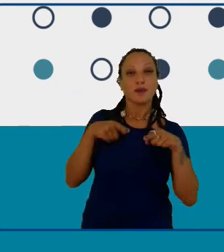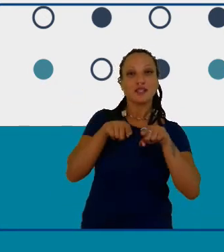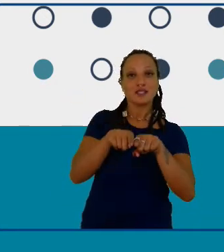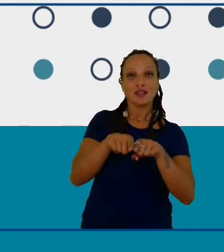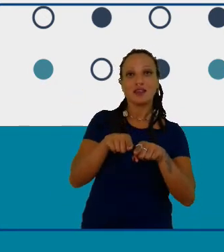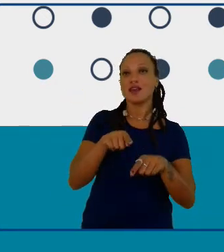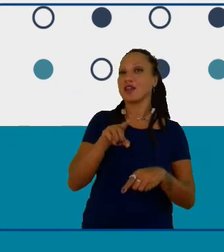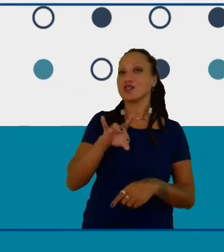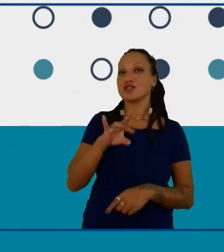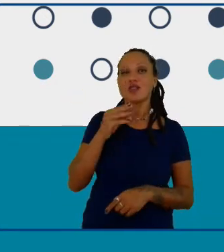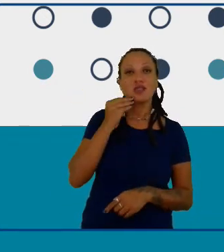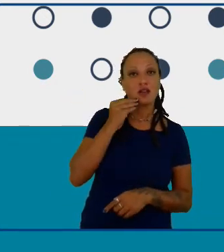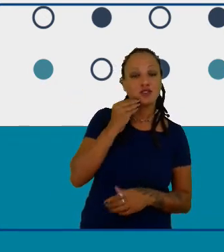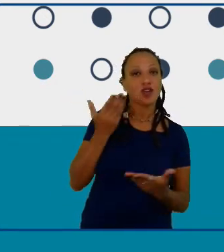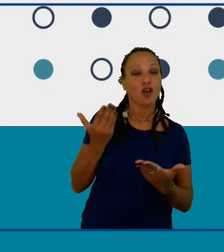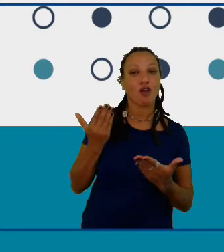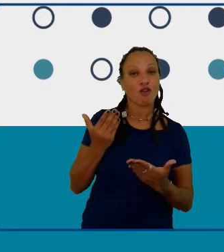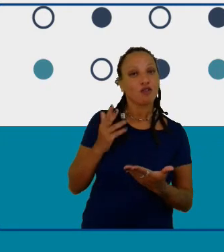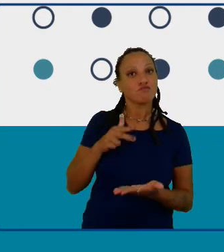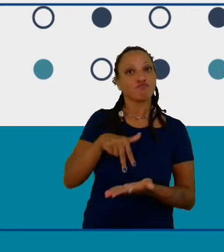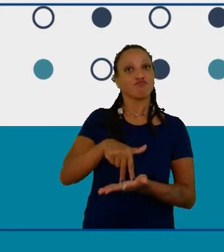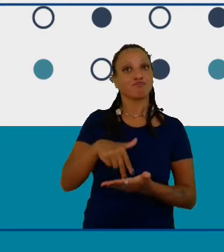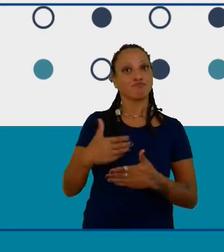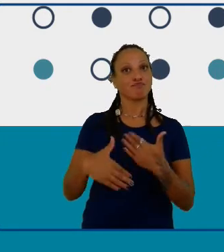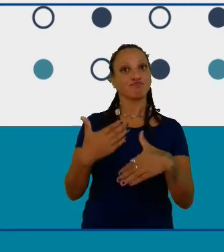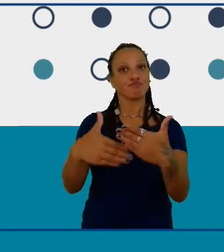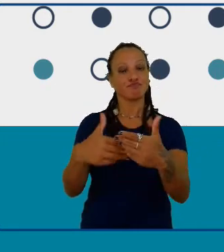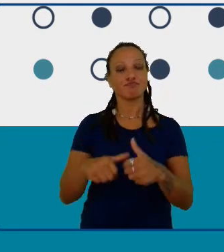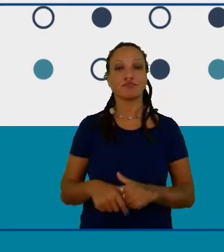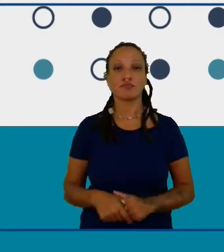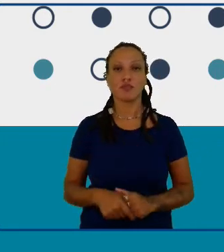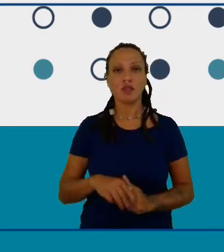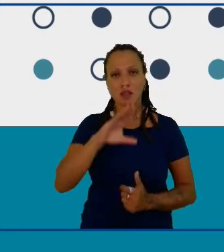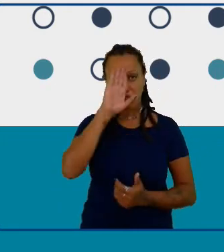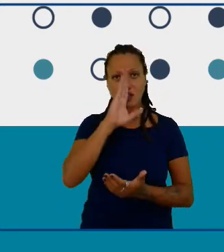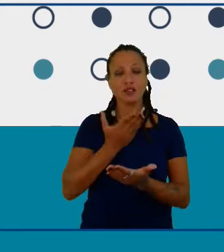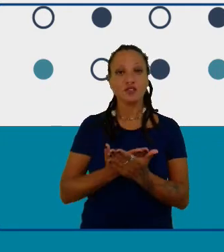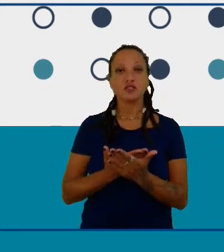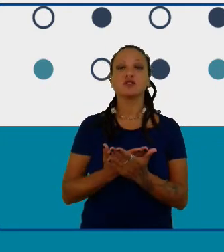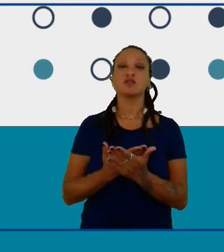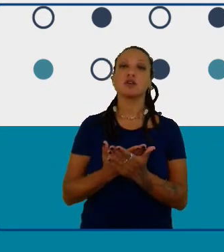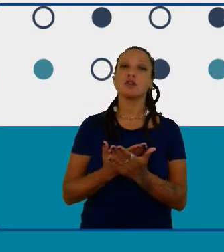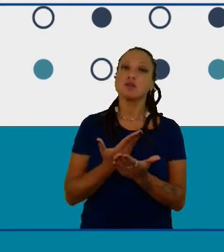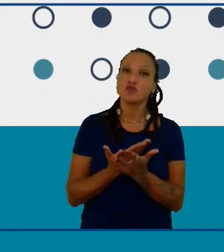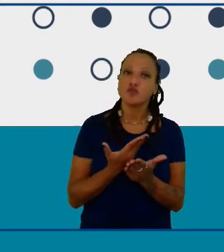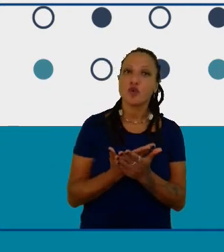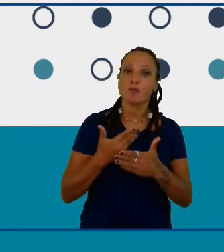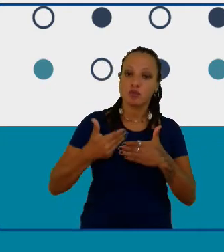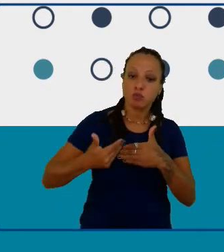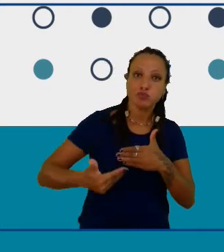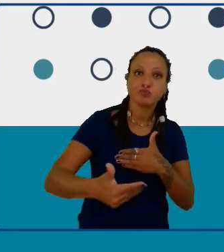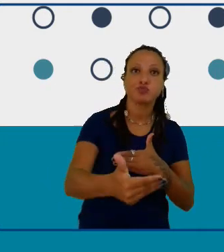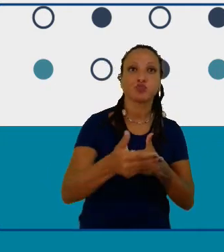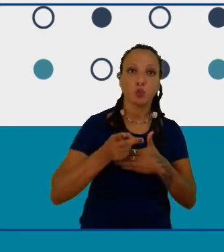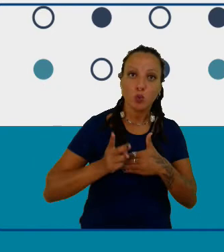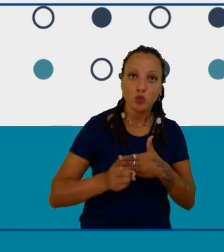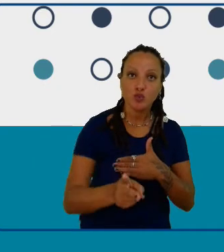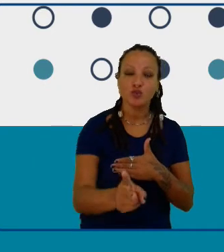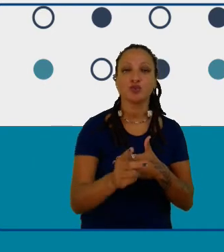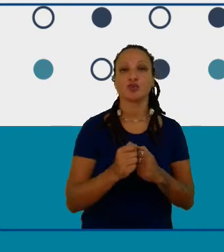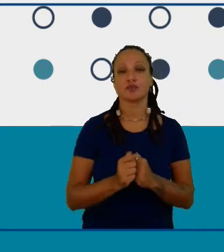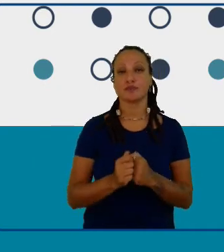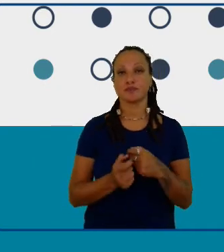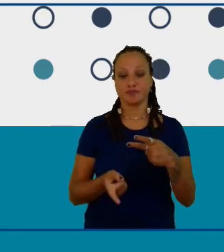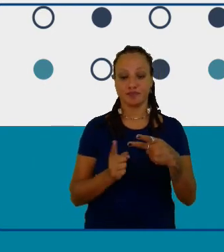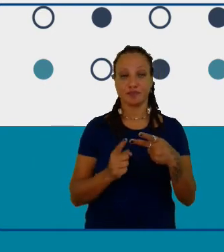e aí a gente acredita muito que a formação continuada o apoio de